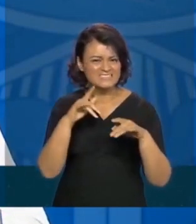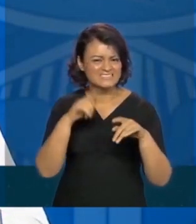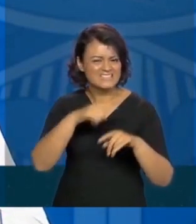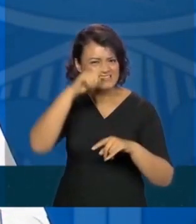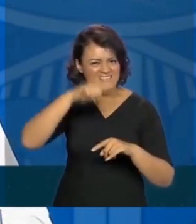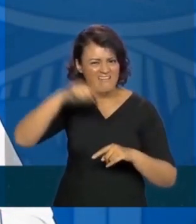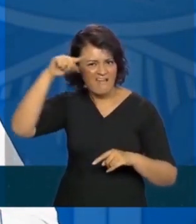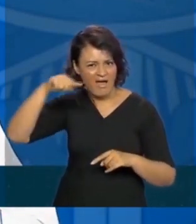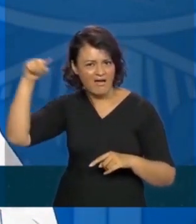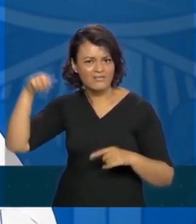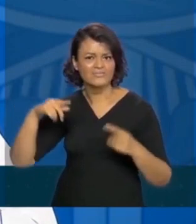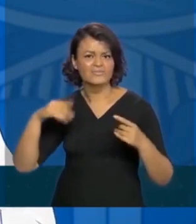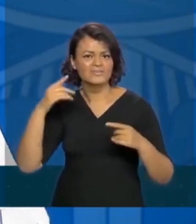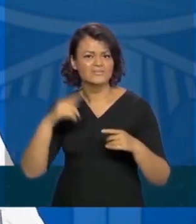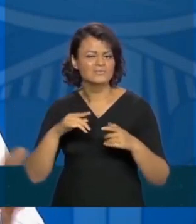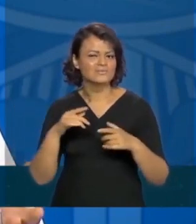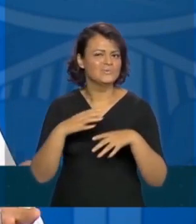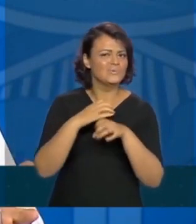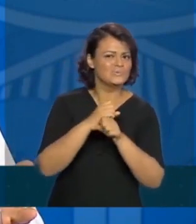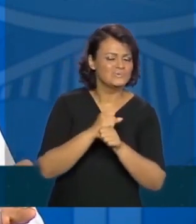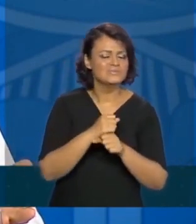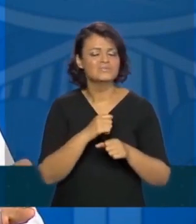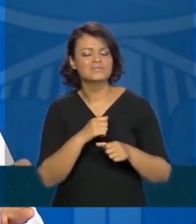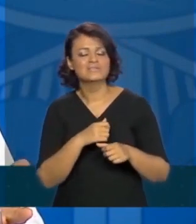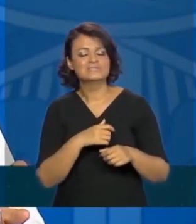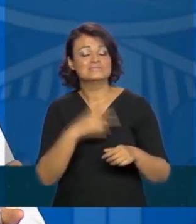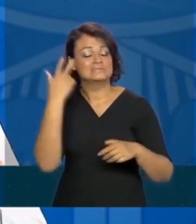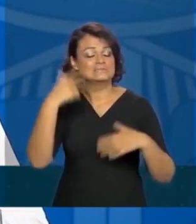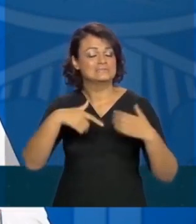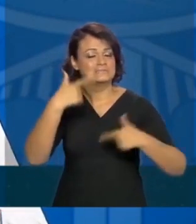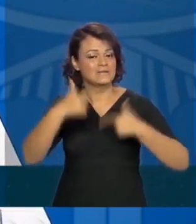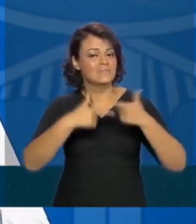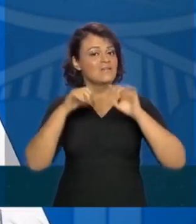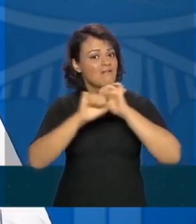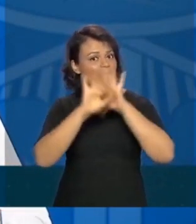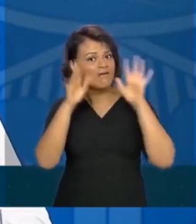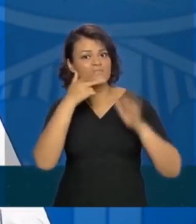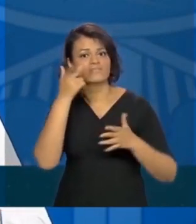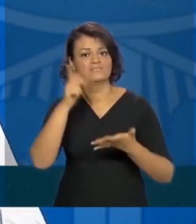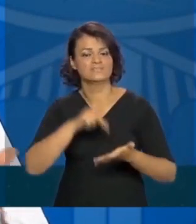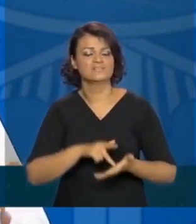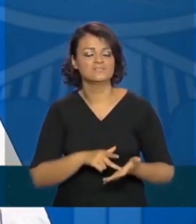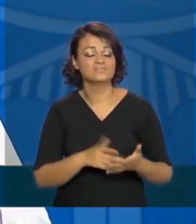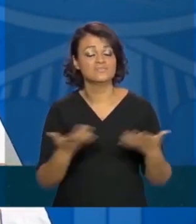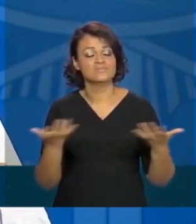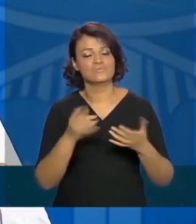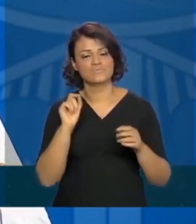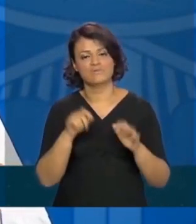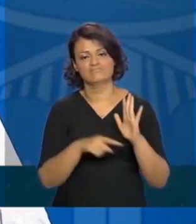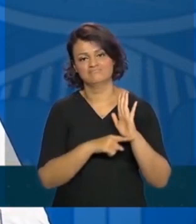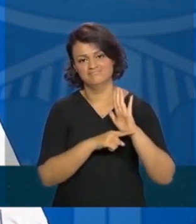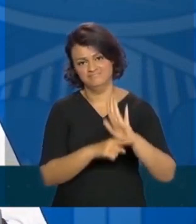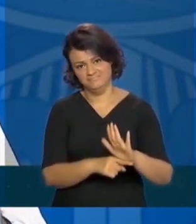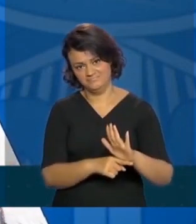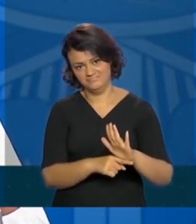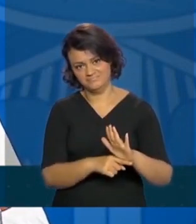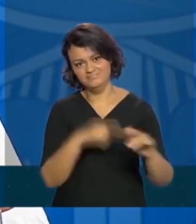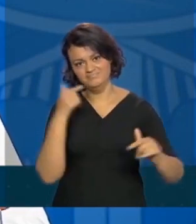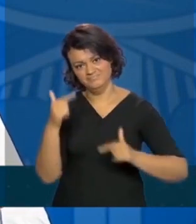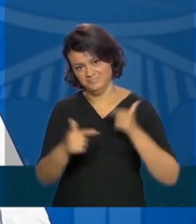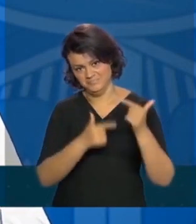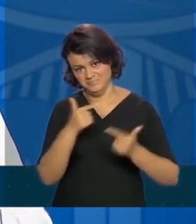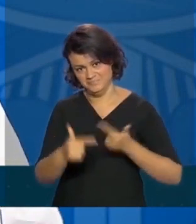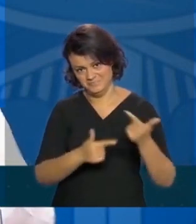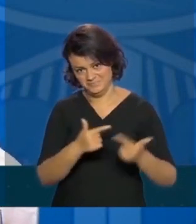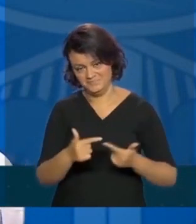gráficos, trabalhar com o máximo de transparência, e estamos aqui para ajudar, para trabalhar.